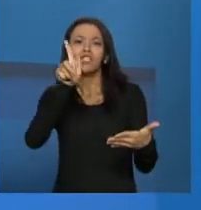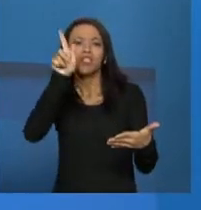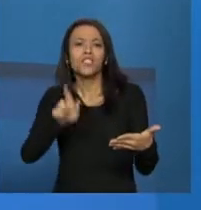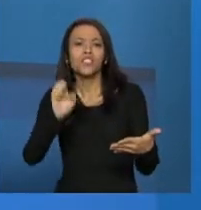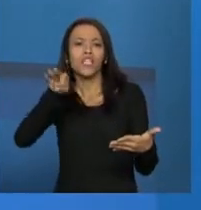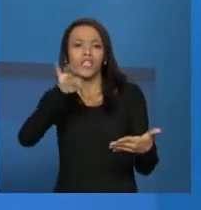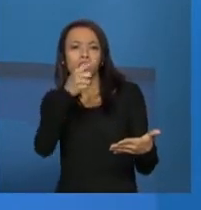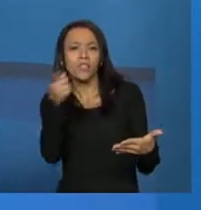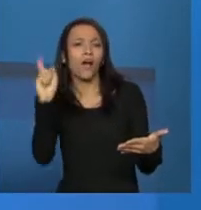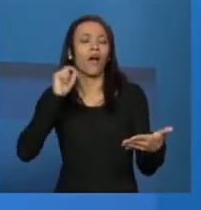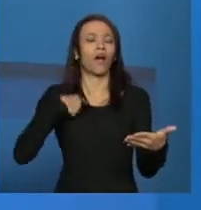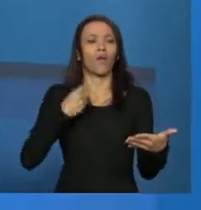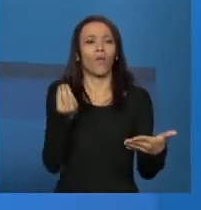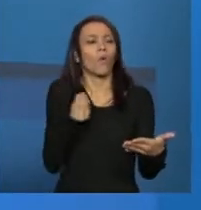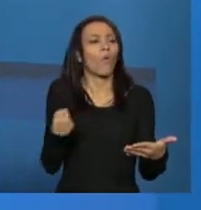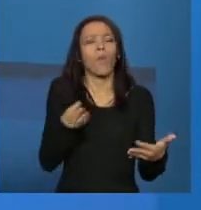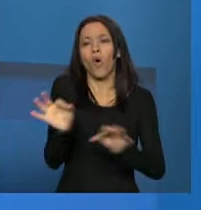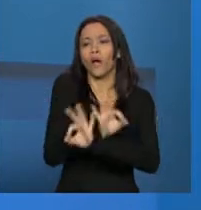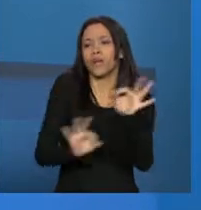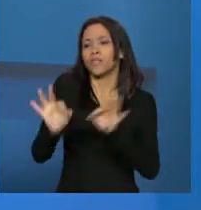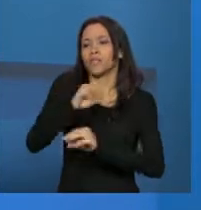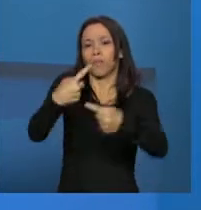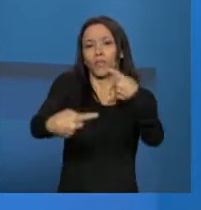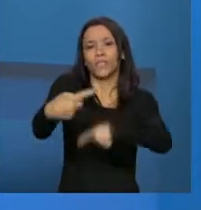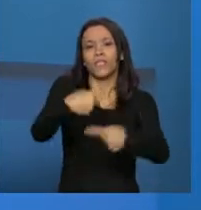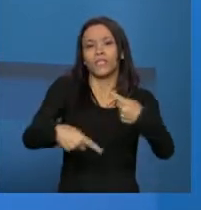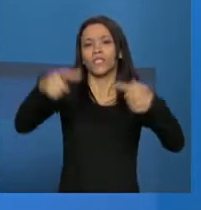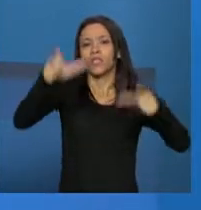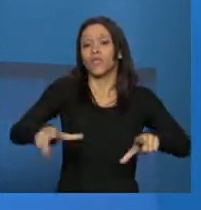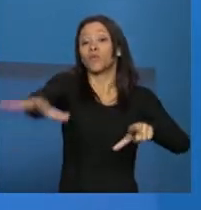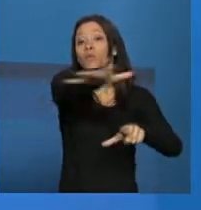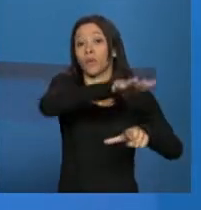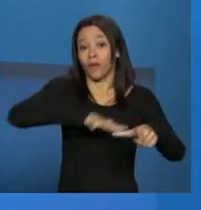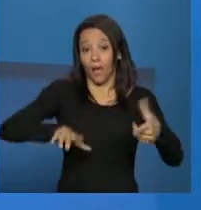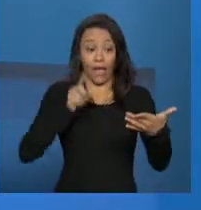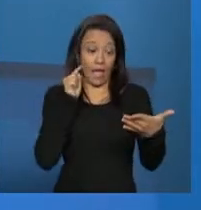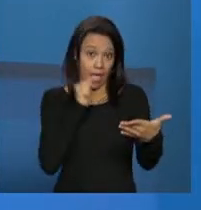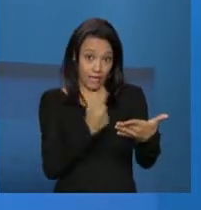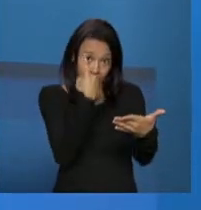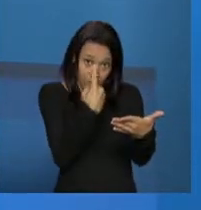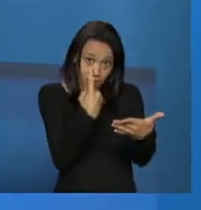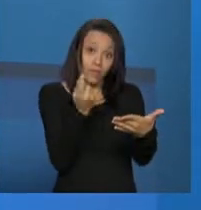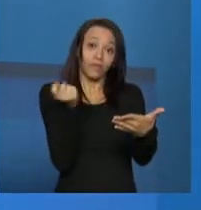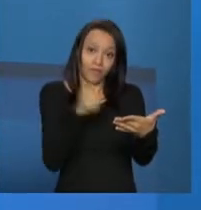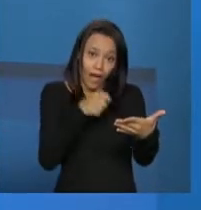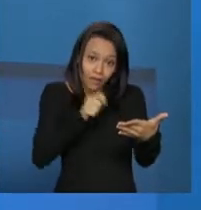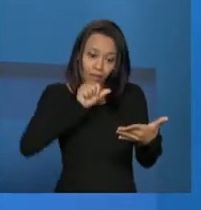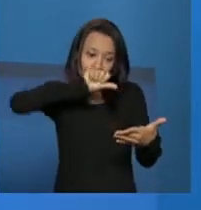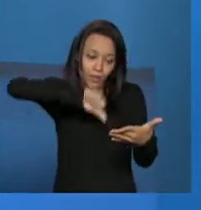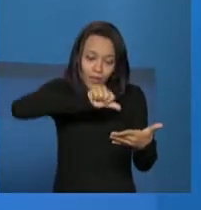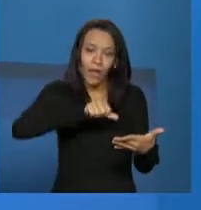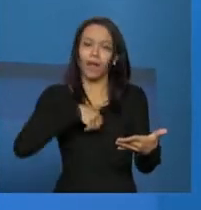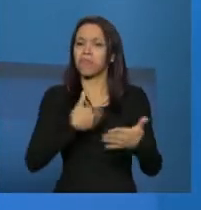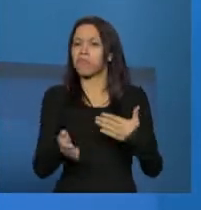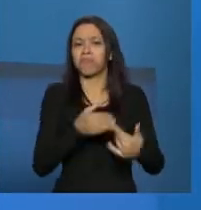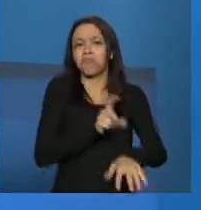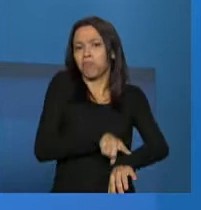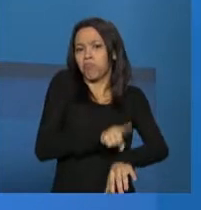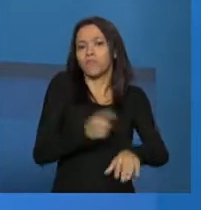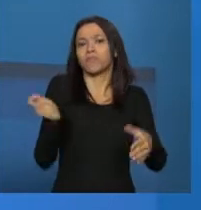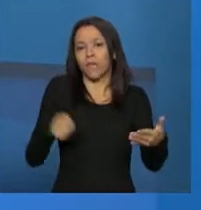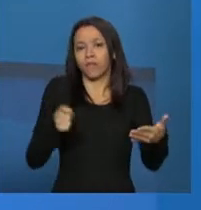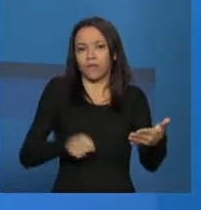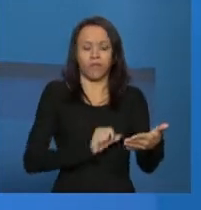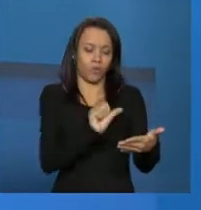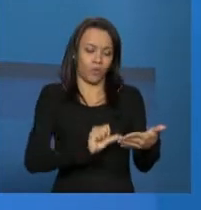rede, mais como que se dá essa organização da política em âmbito local. Essa sessão é passível de alteração a qualquer momento. Então, ela pode